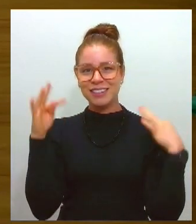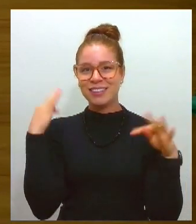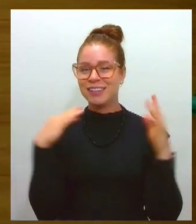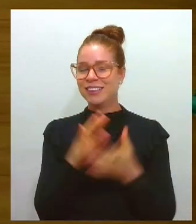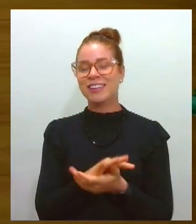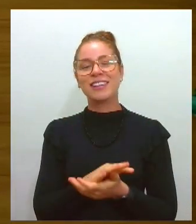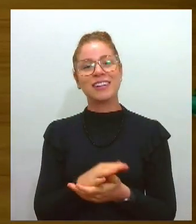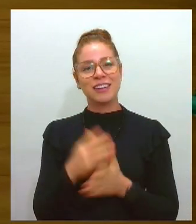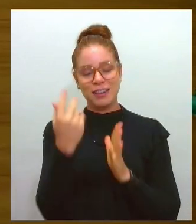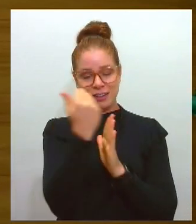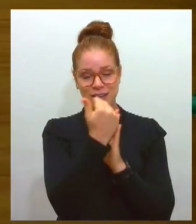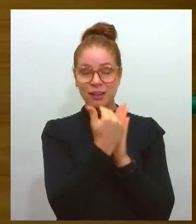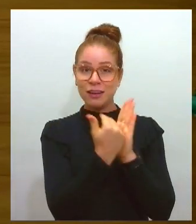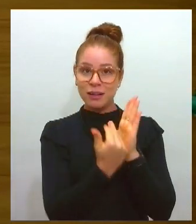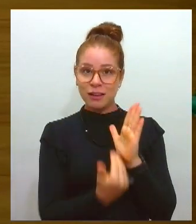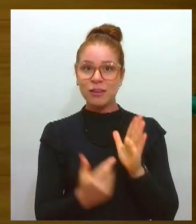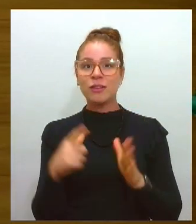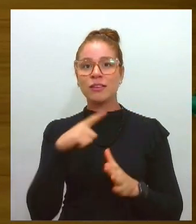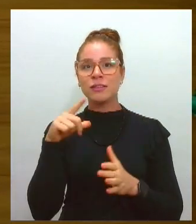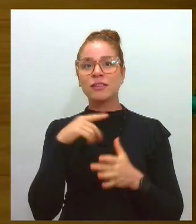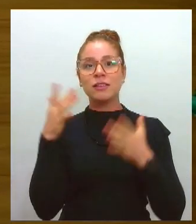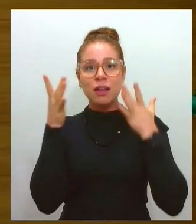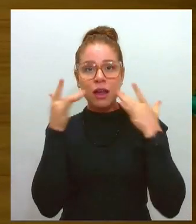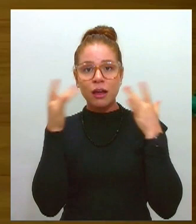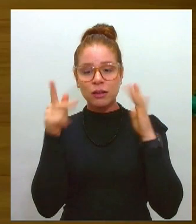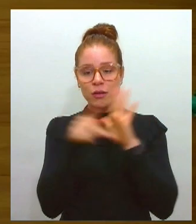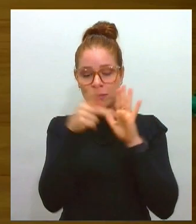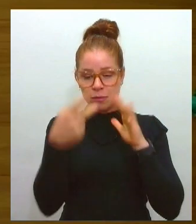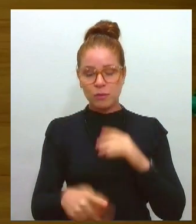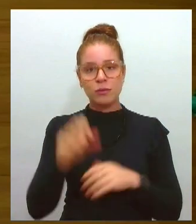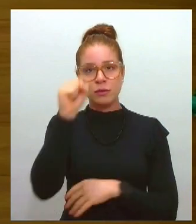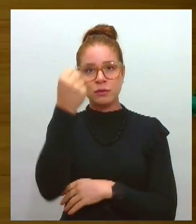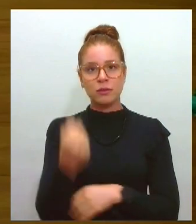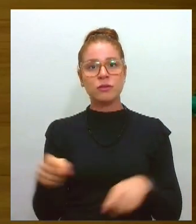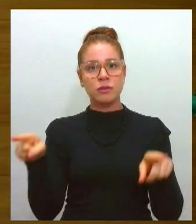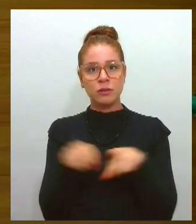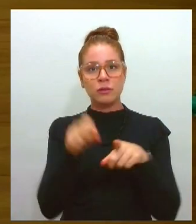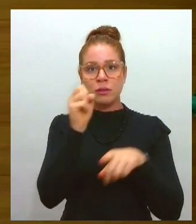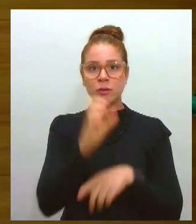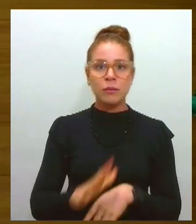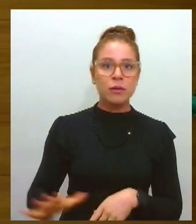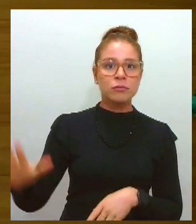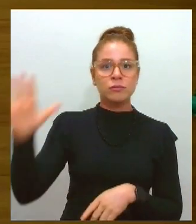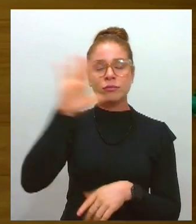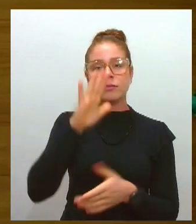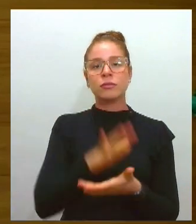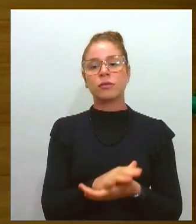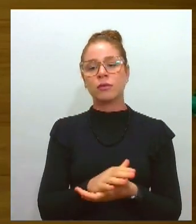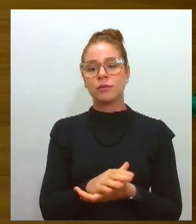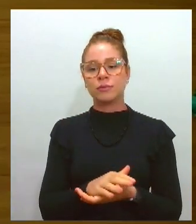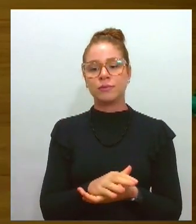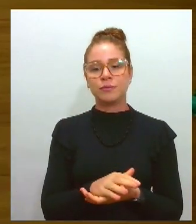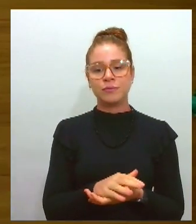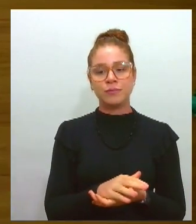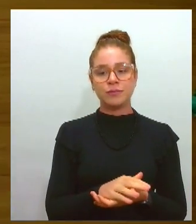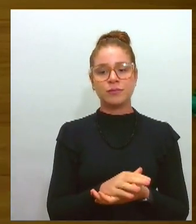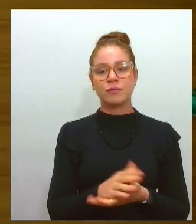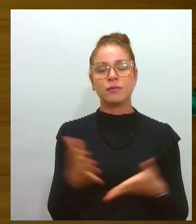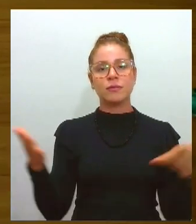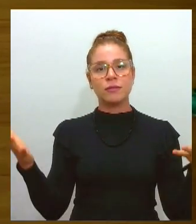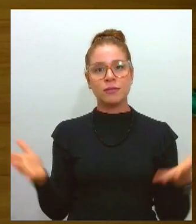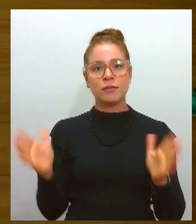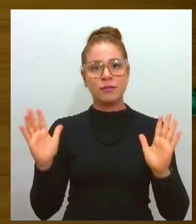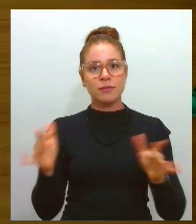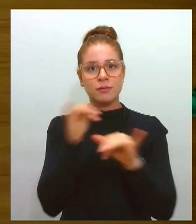contempla artistas locais, regionais e nacionais. E está sendo, como eu citei já, muito divulgada fora do estado,